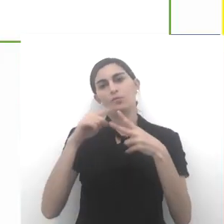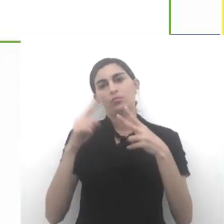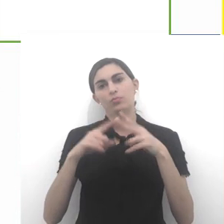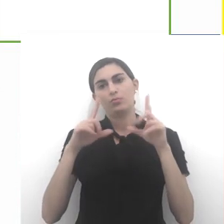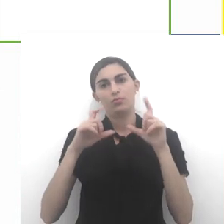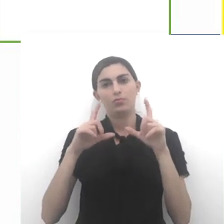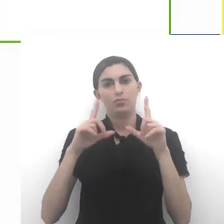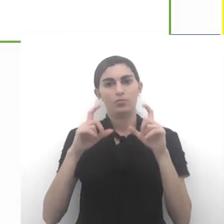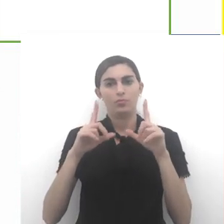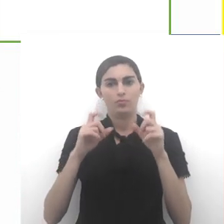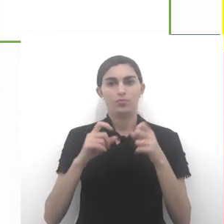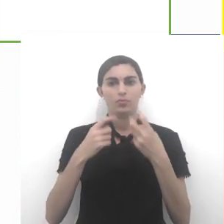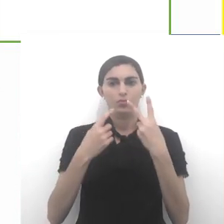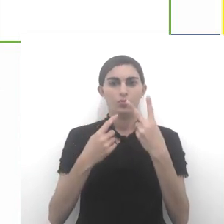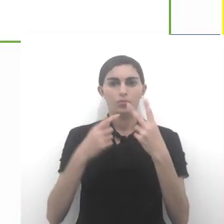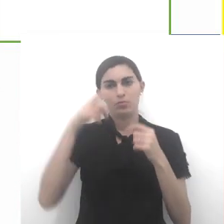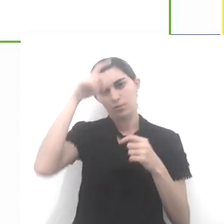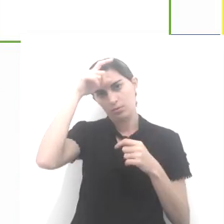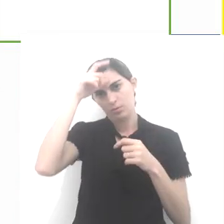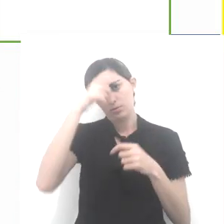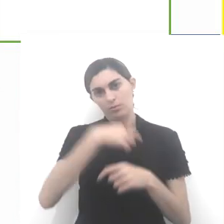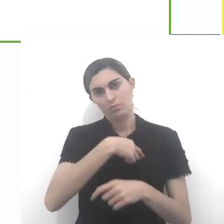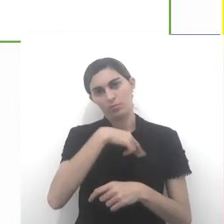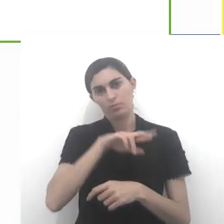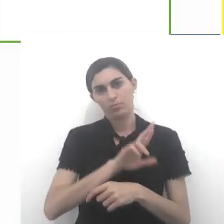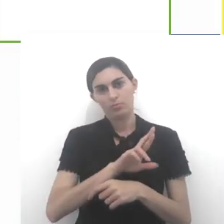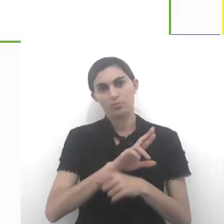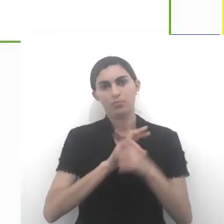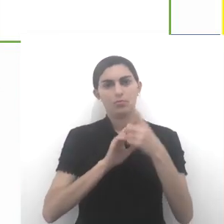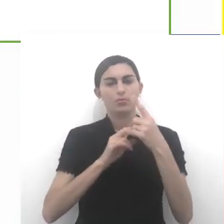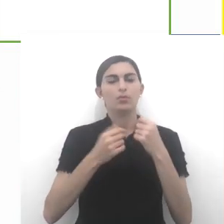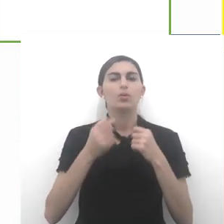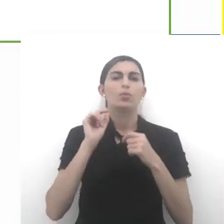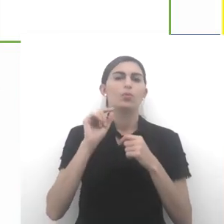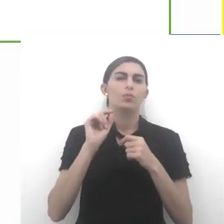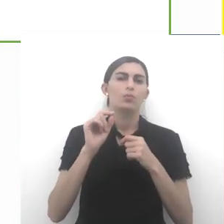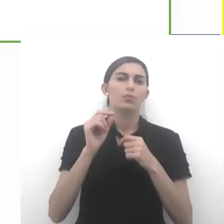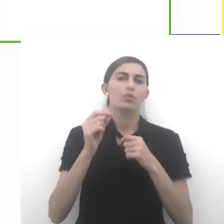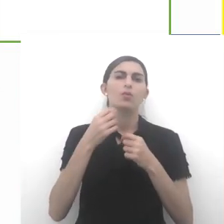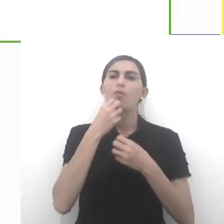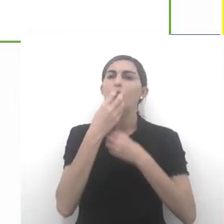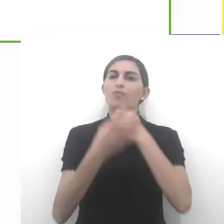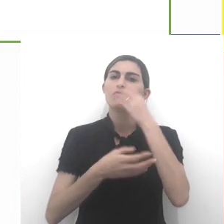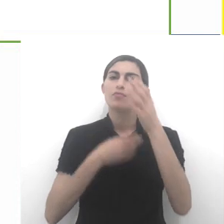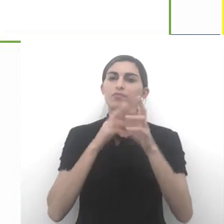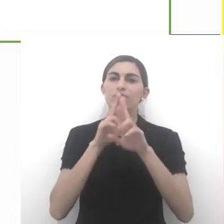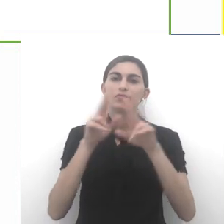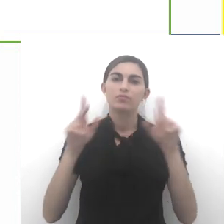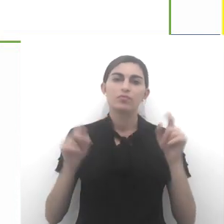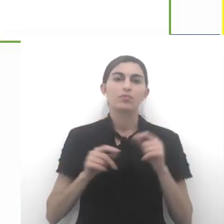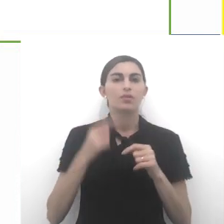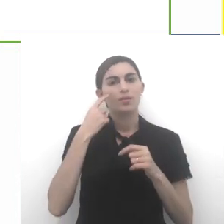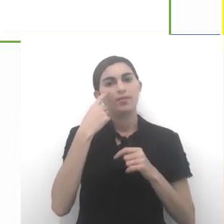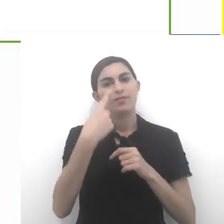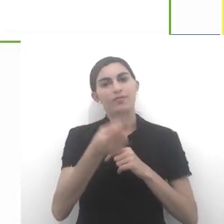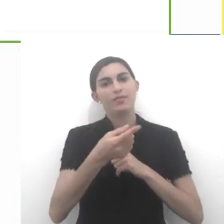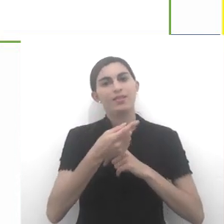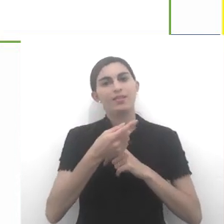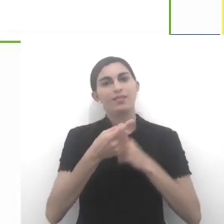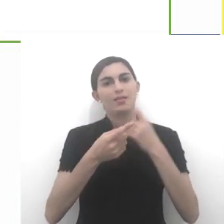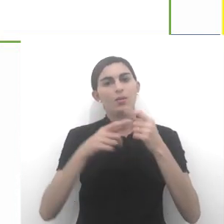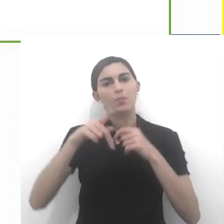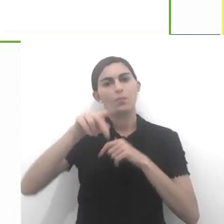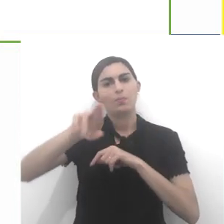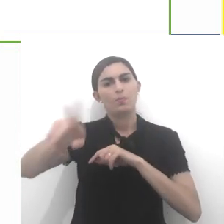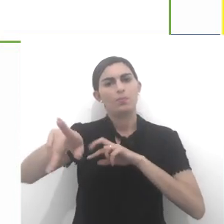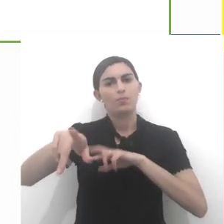duas imagens, certo? Dois líderes religiosos, claro que, de confissões diferentes. Então, vejam só